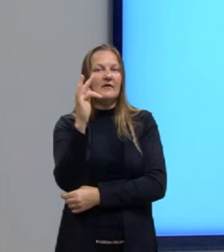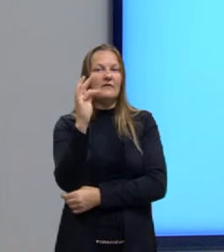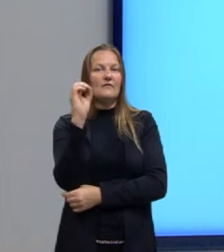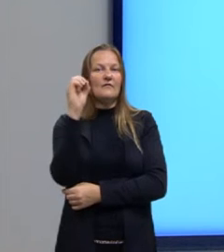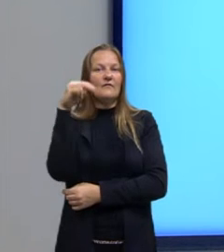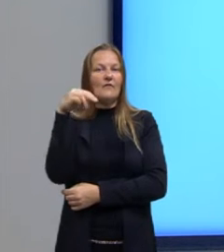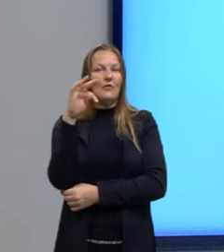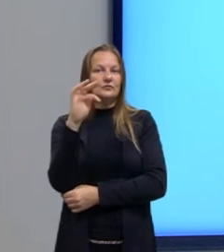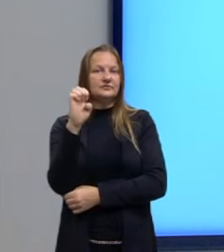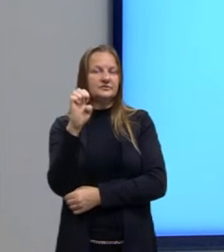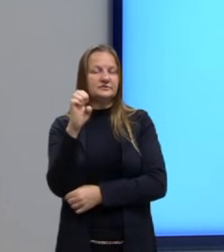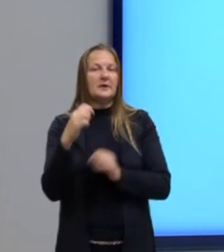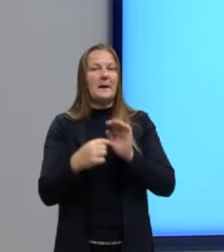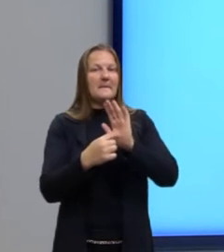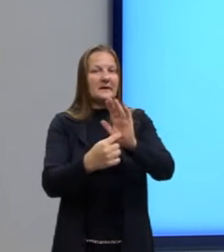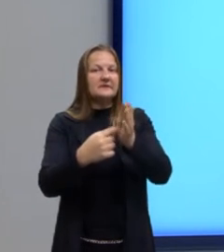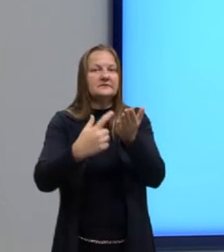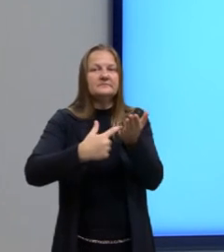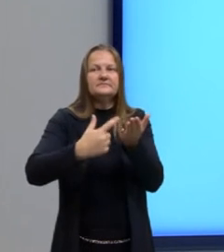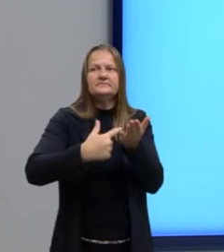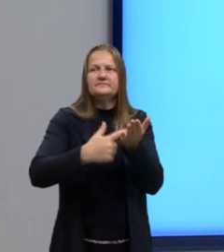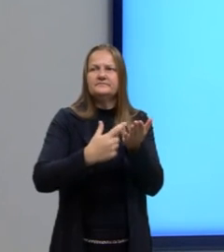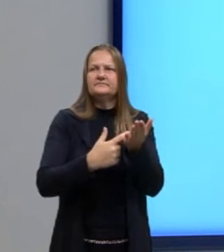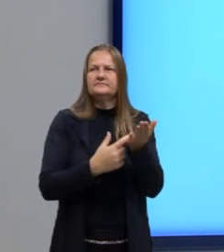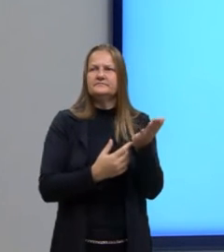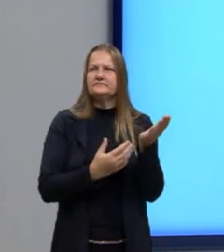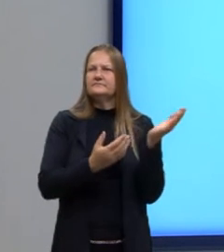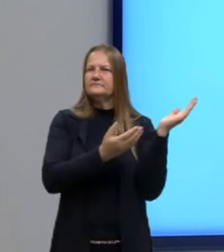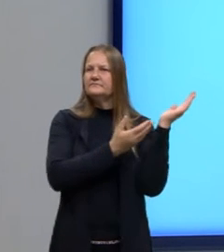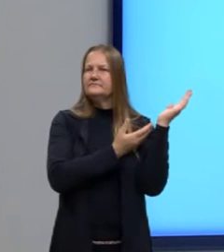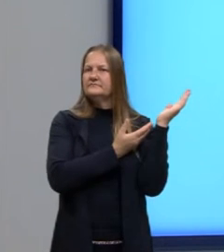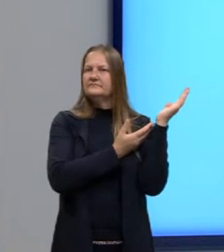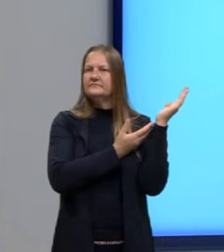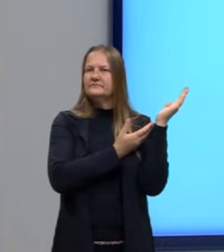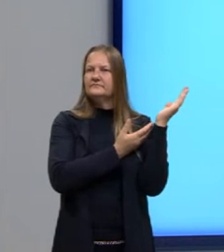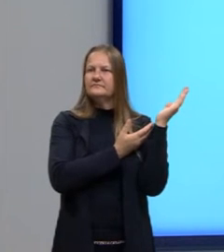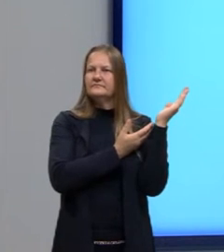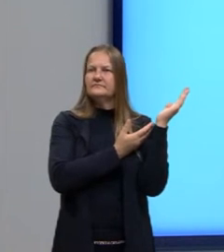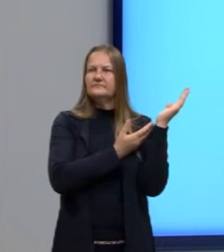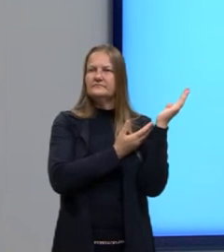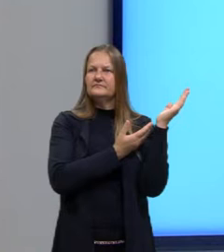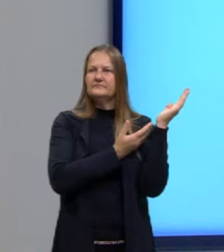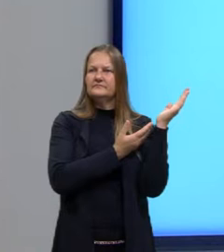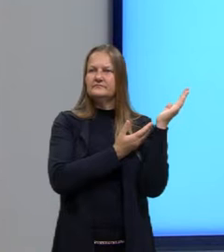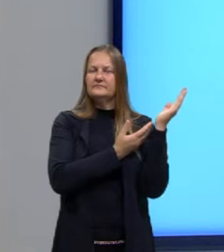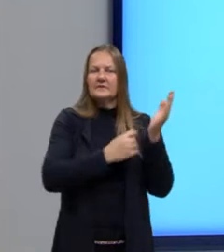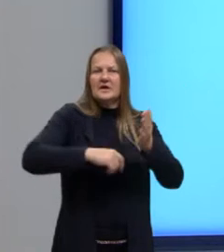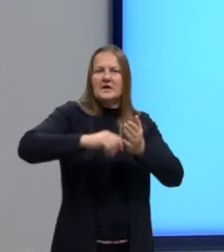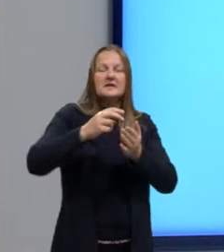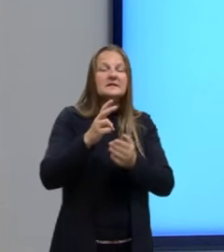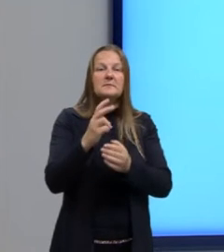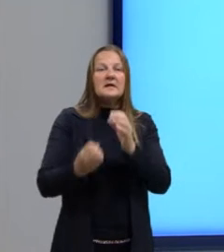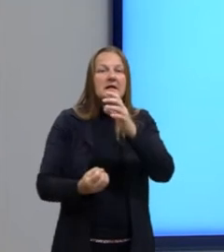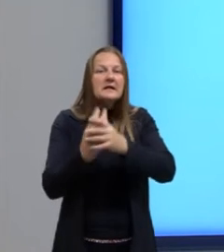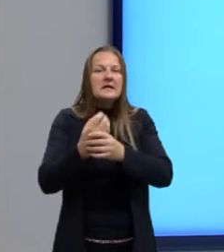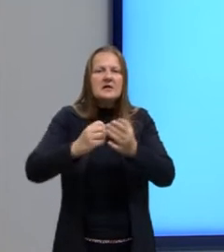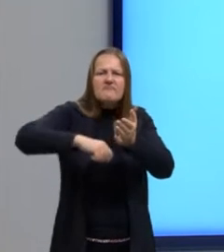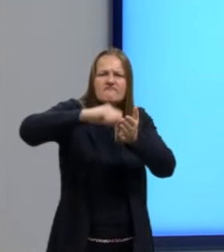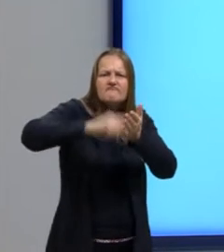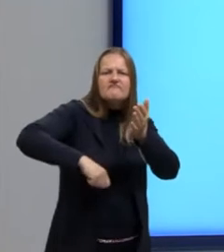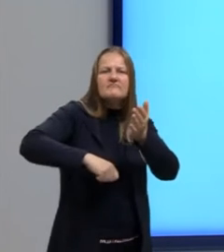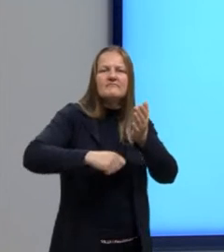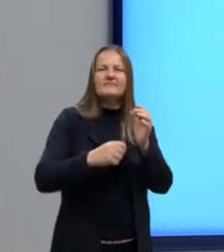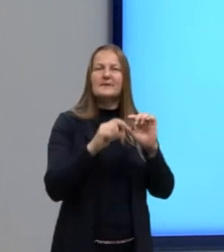e que está assinada como R.Mutch, porque o Duchamp ele faz essa obra, ele cria essa obra e ele